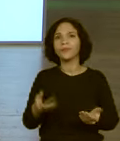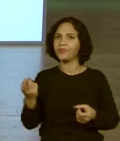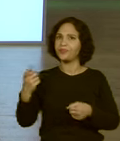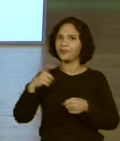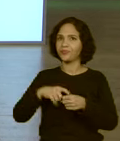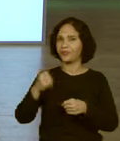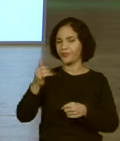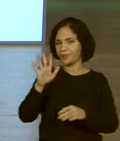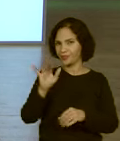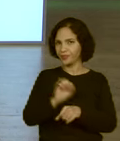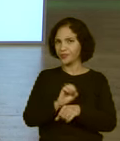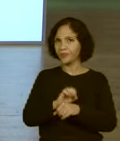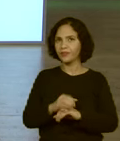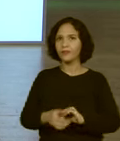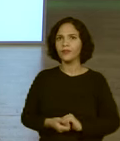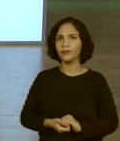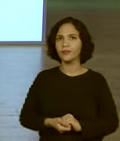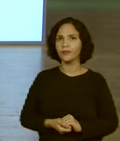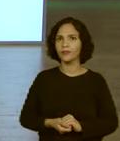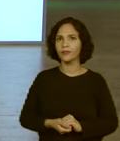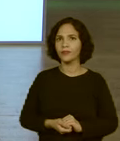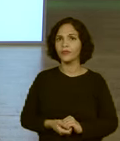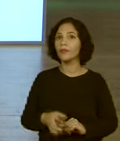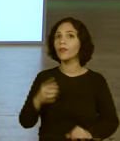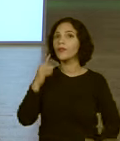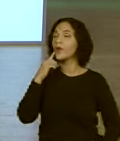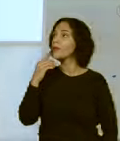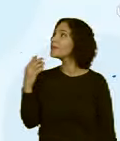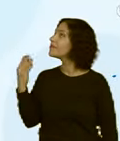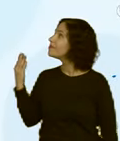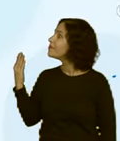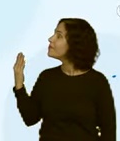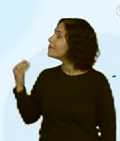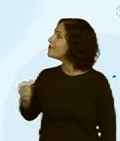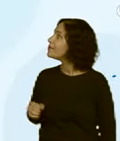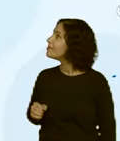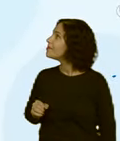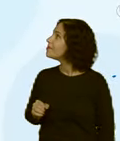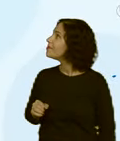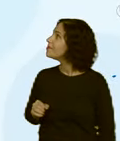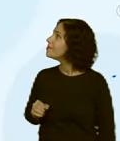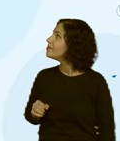caneta. Em cinco anos, a gente vai ter o quê?